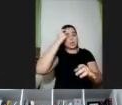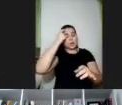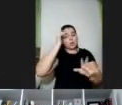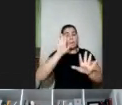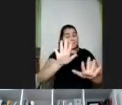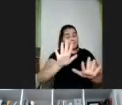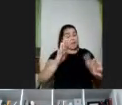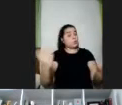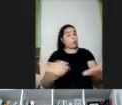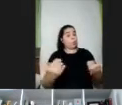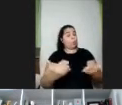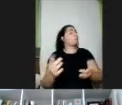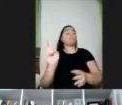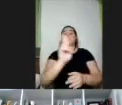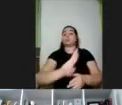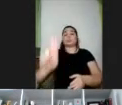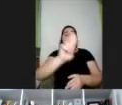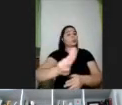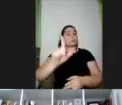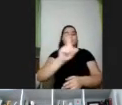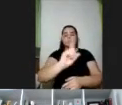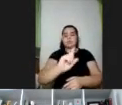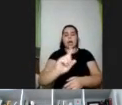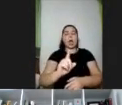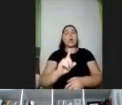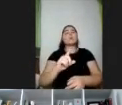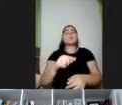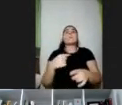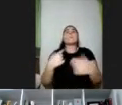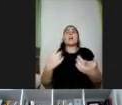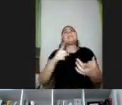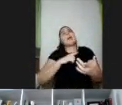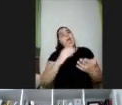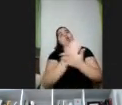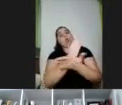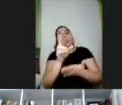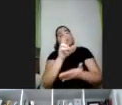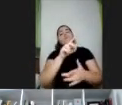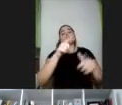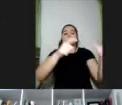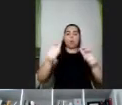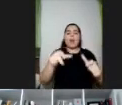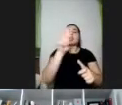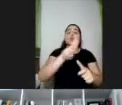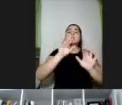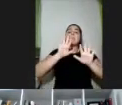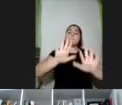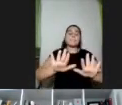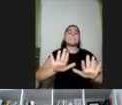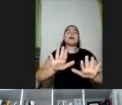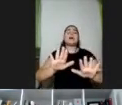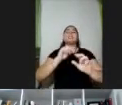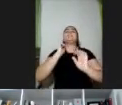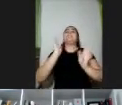que, hoje em dia, a gente não trabalha mais nessa perspectiva, embora a gente ainda tenha as APAIS como uma rede forte que acaba influenciando